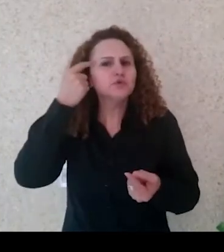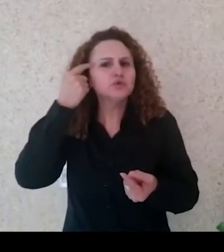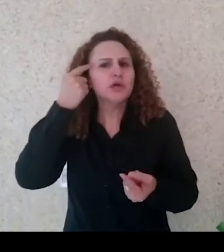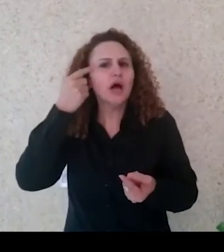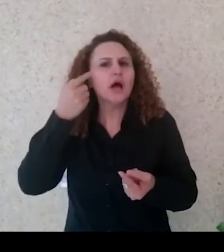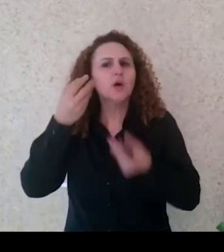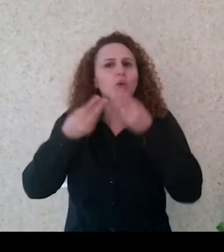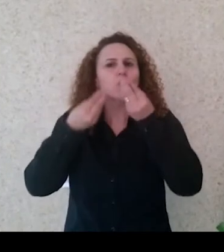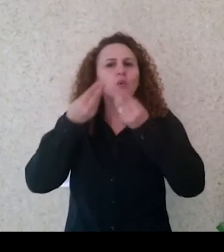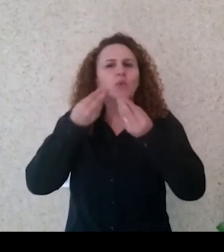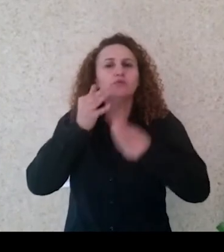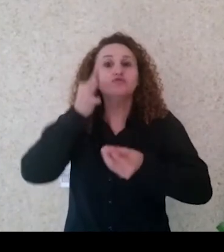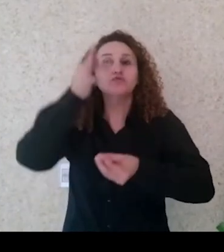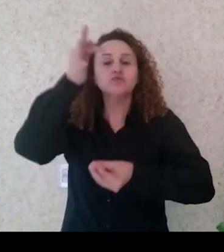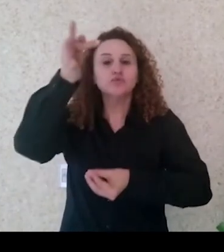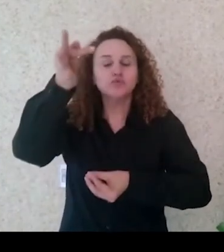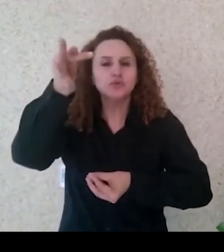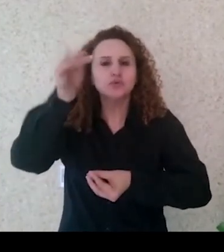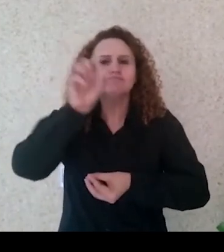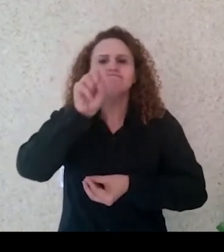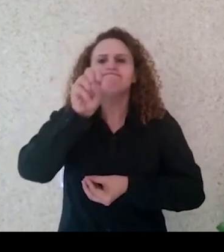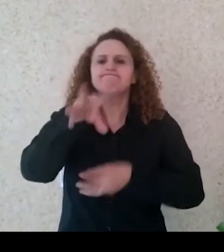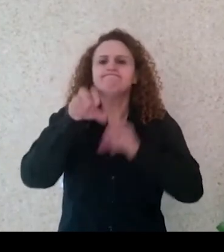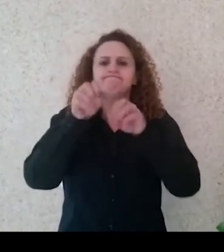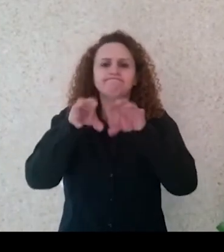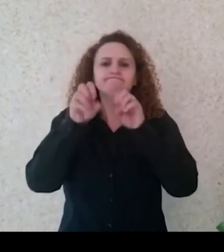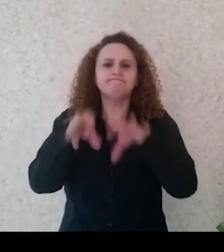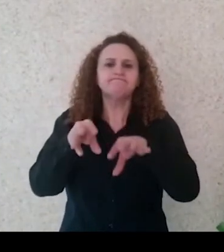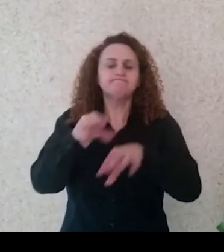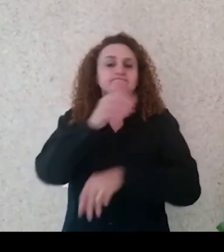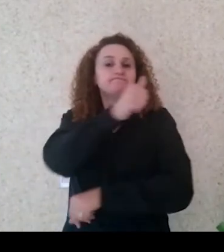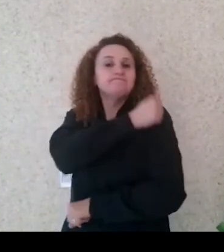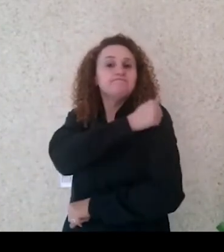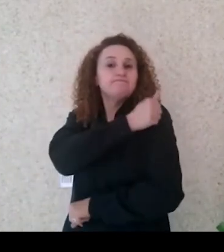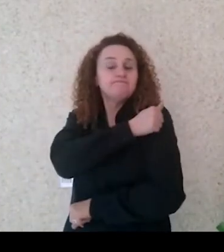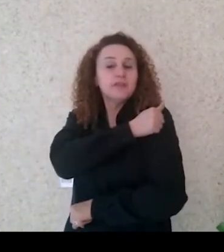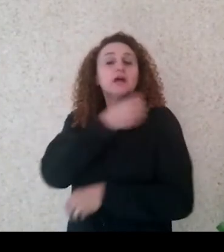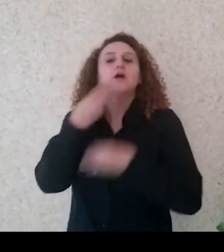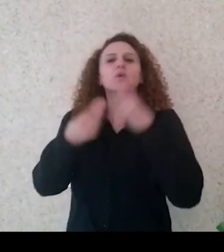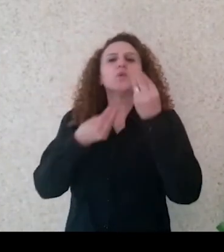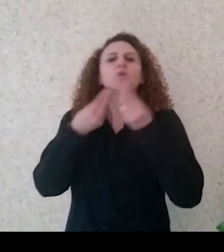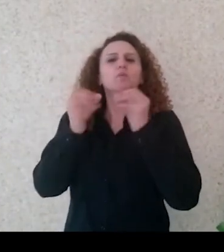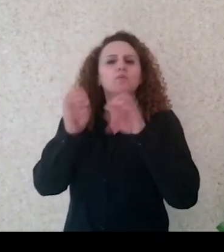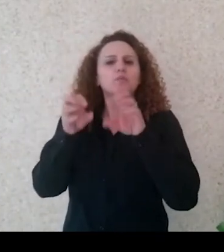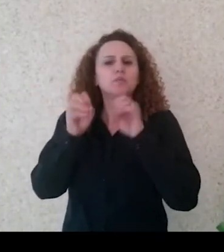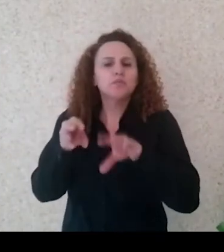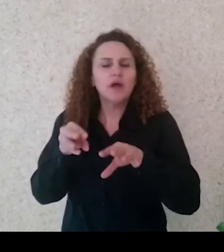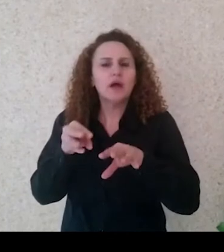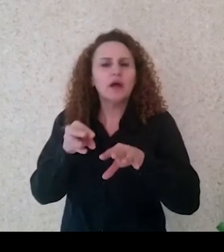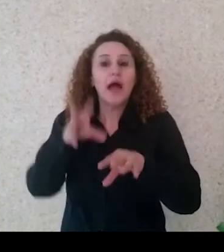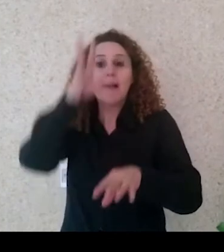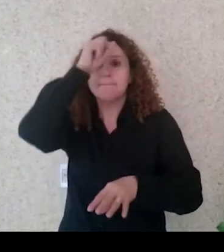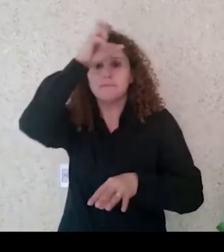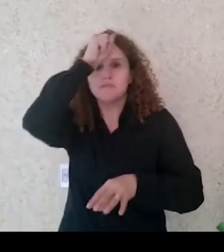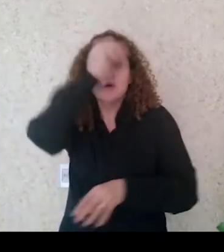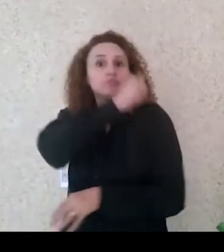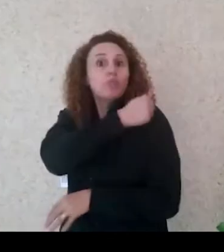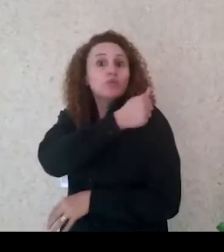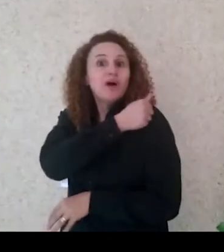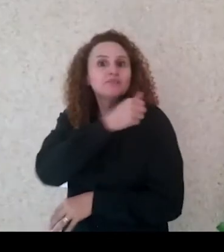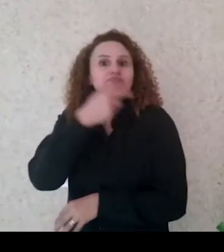Porque vocês estão em um curso de licenciatura. Então, nós vamos,